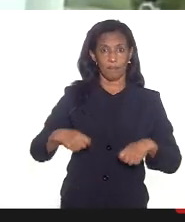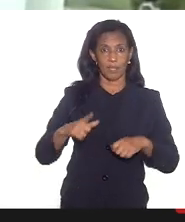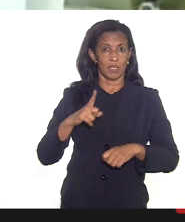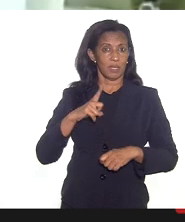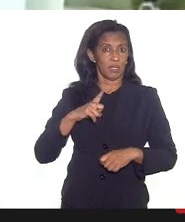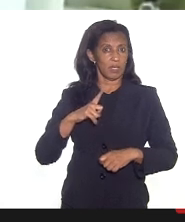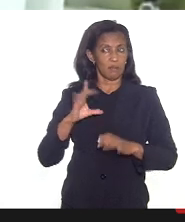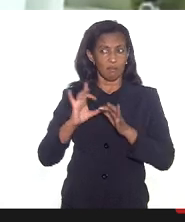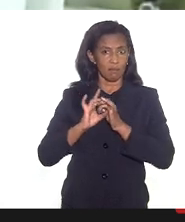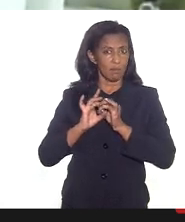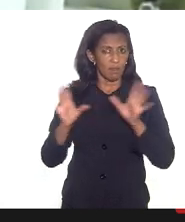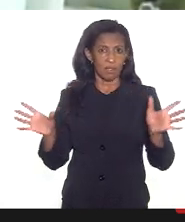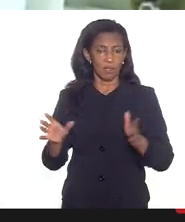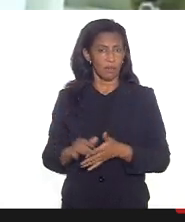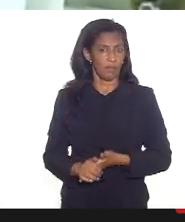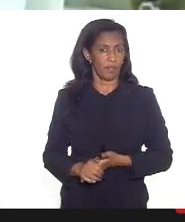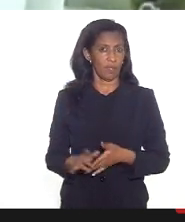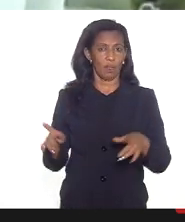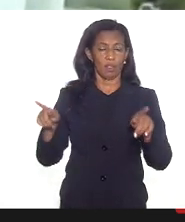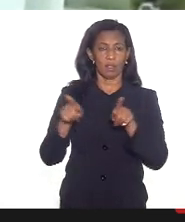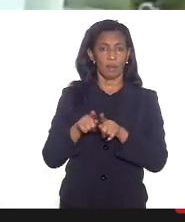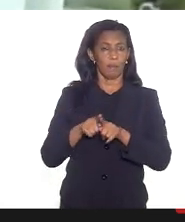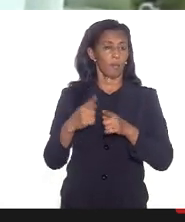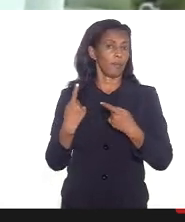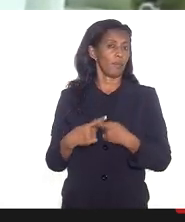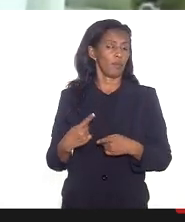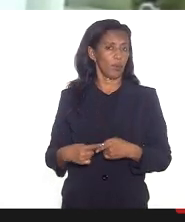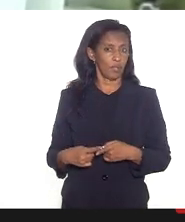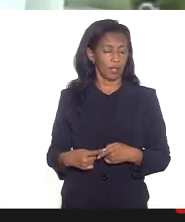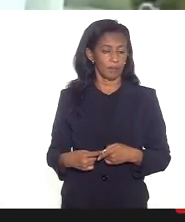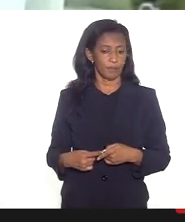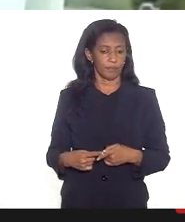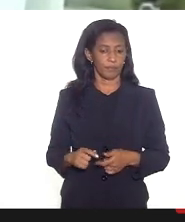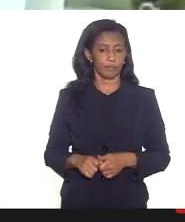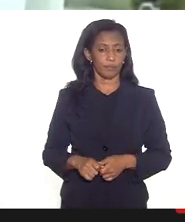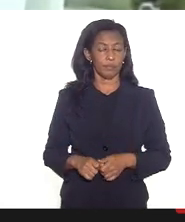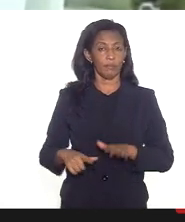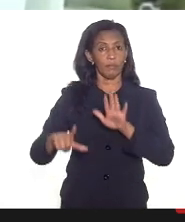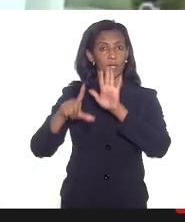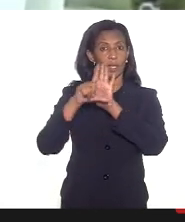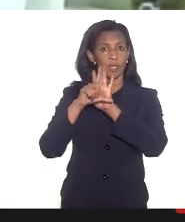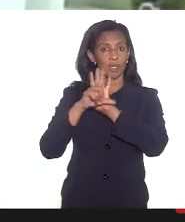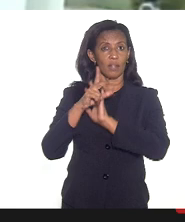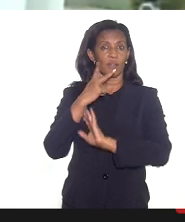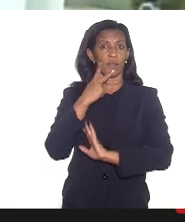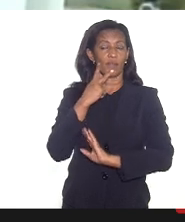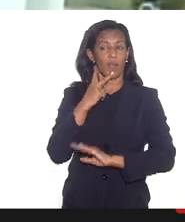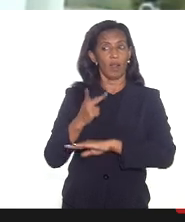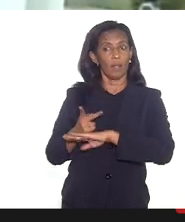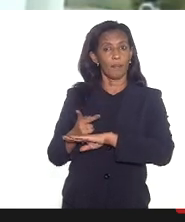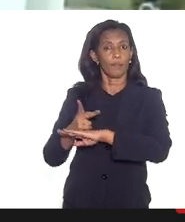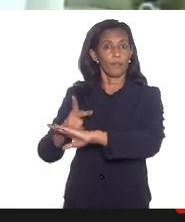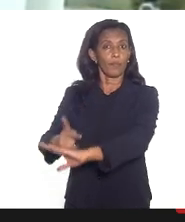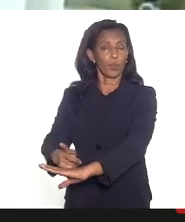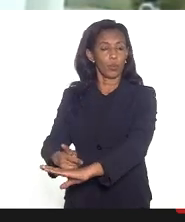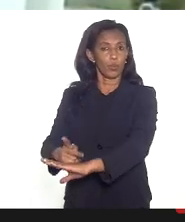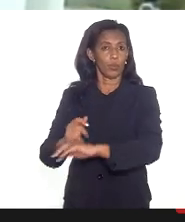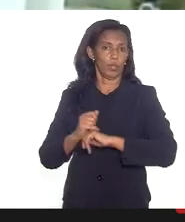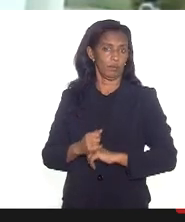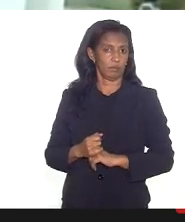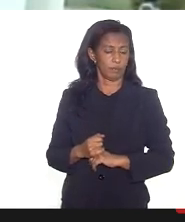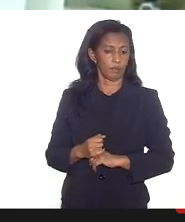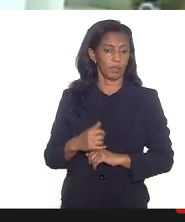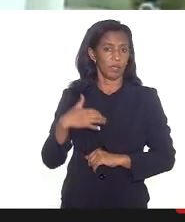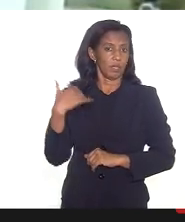espontâneo né inclusive porque a legislação fala até de busca ativa dessa gente a gente